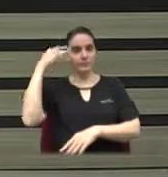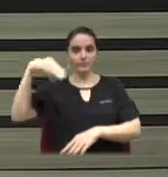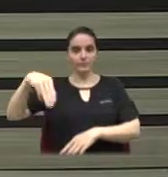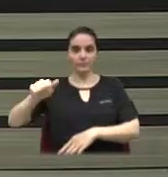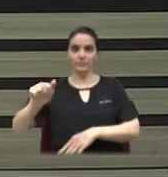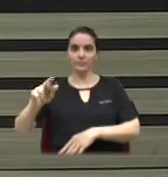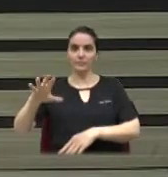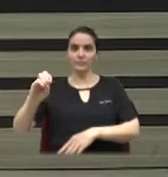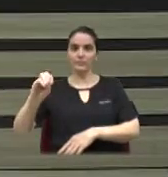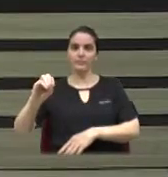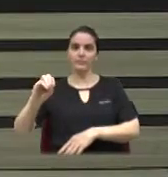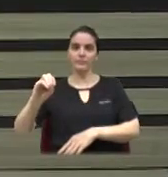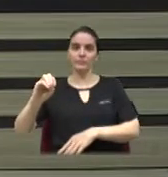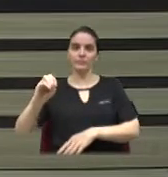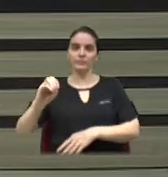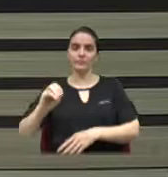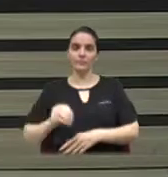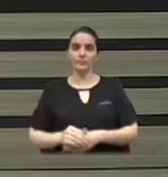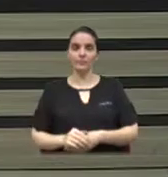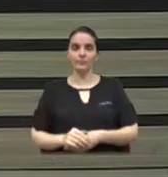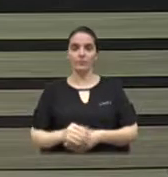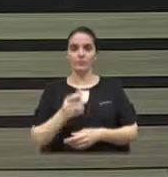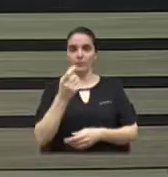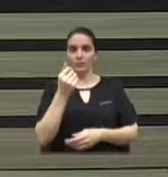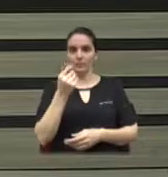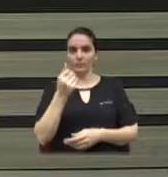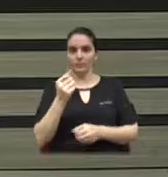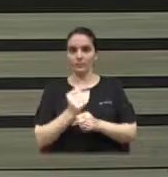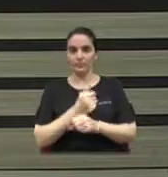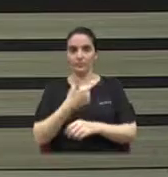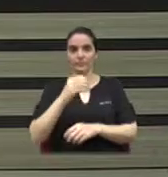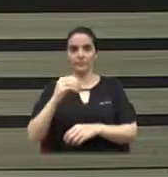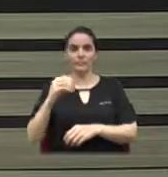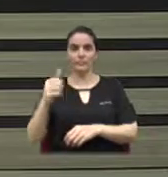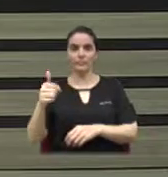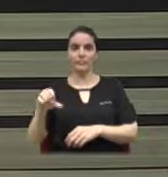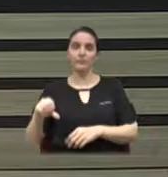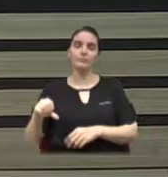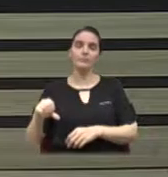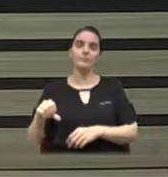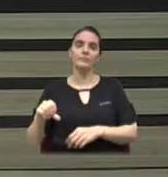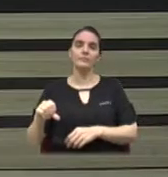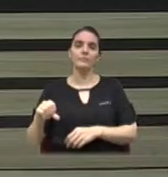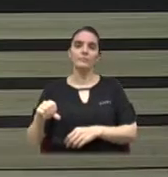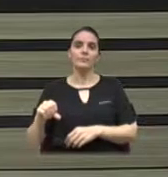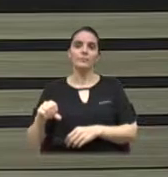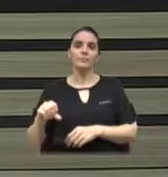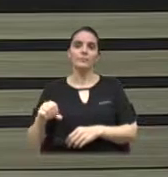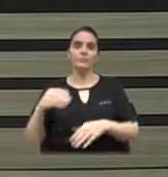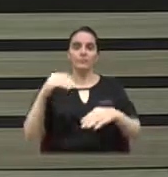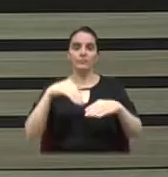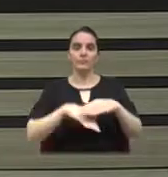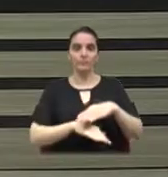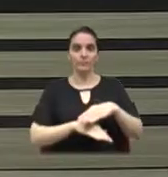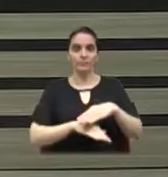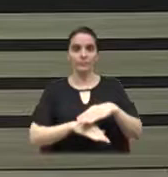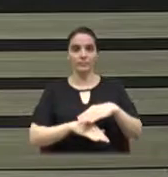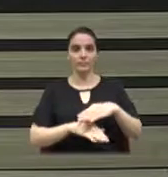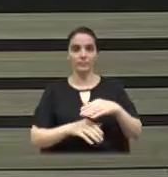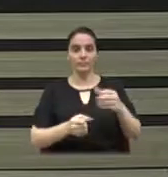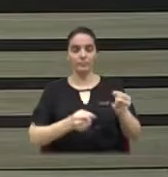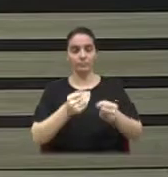França, para que seja liberado no orçamento 2019 recursos à licitação para depósito e guarda de veículos